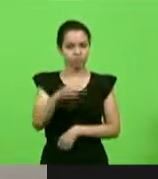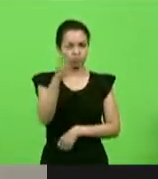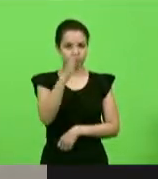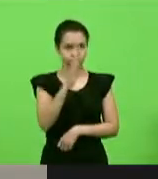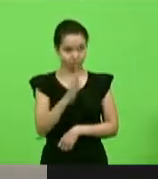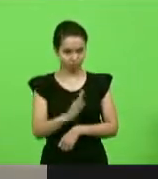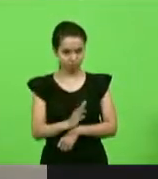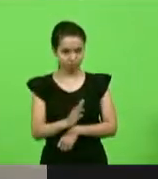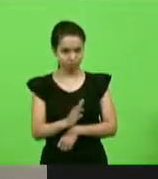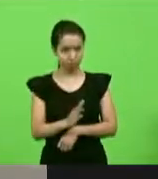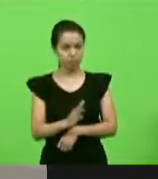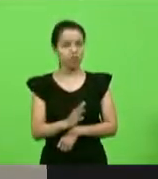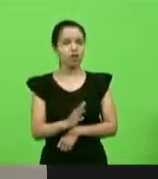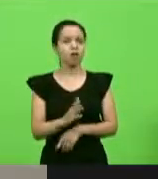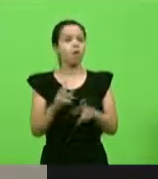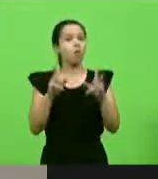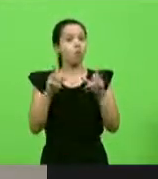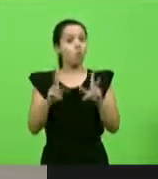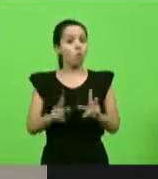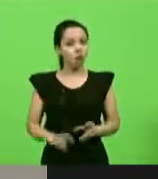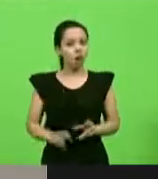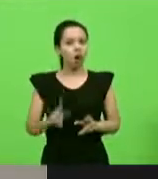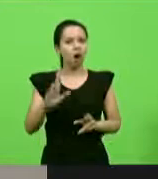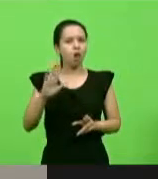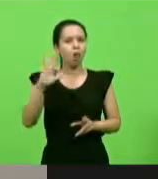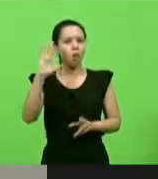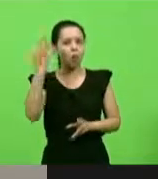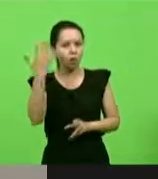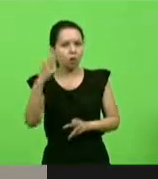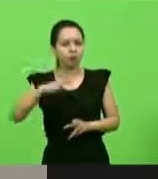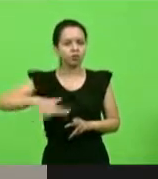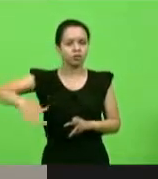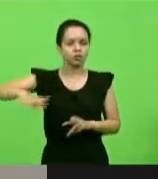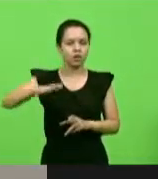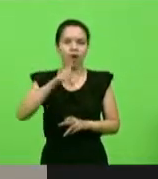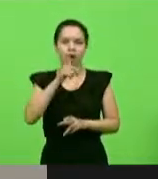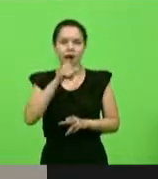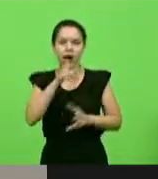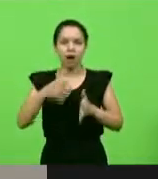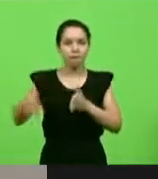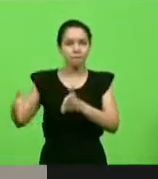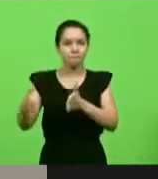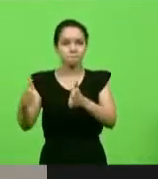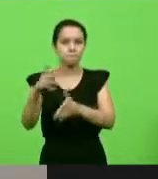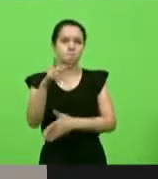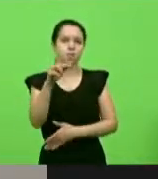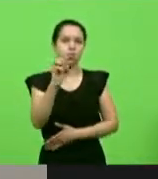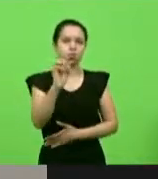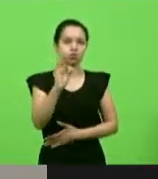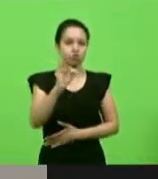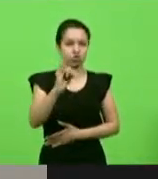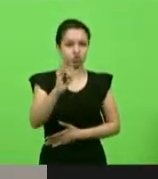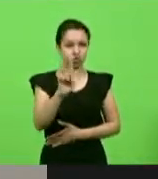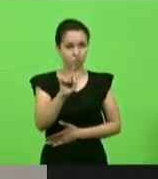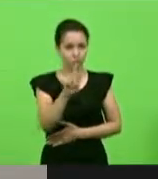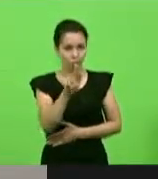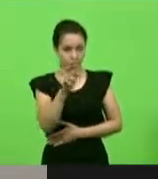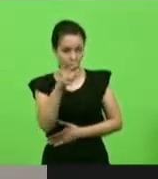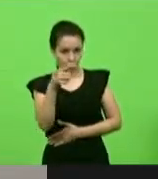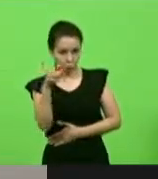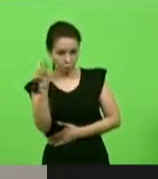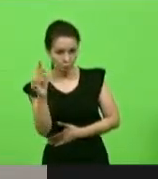Assim como acontece na Bacia Potiguar, que envolve diversas estações